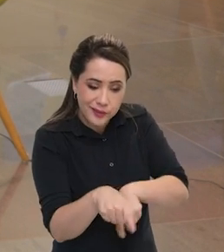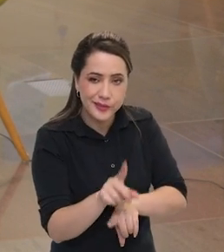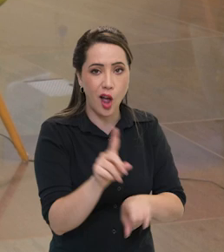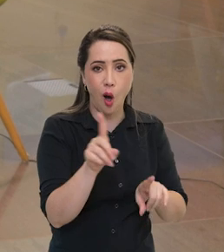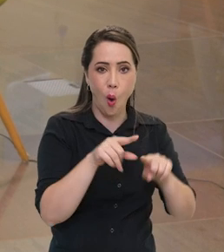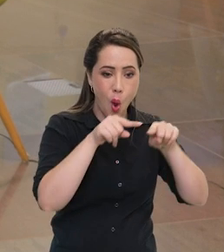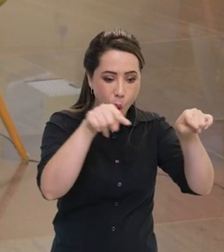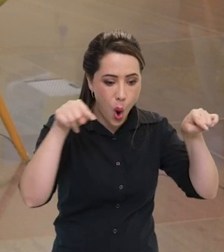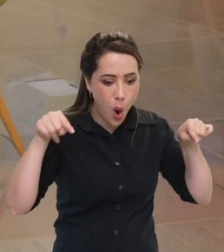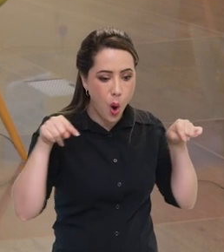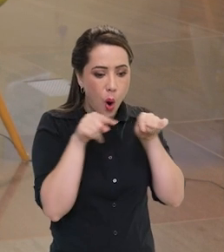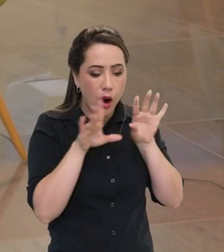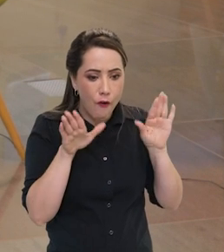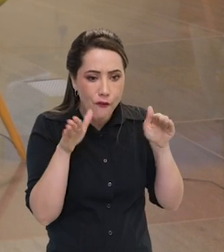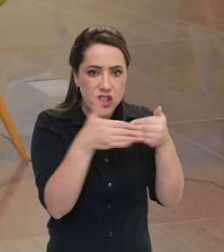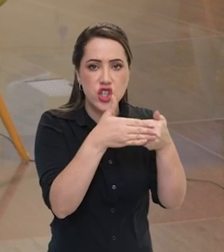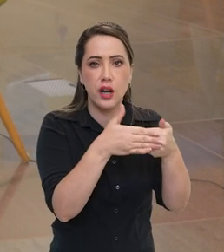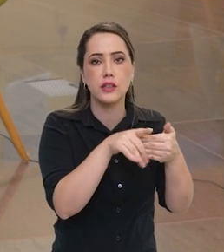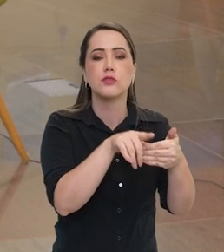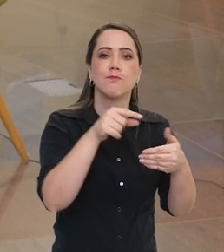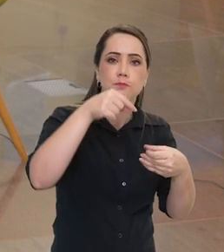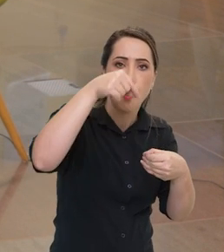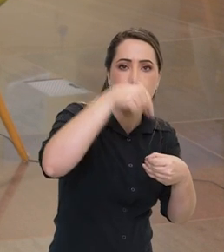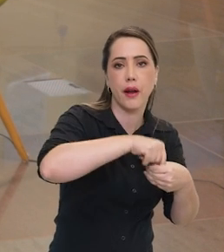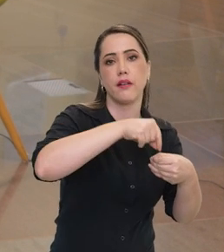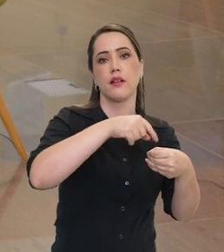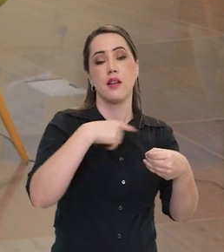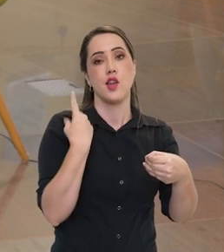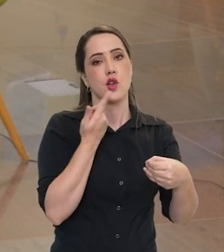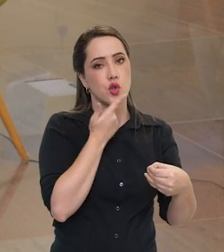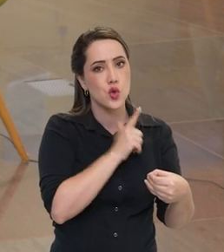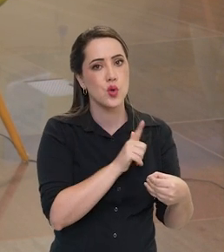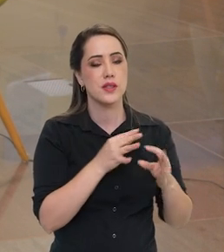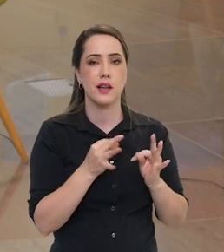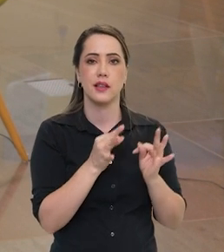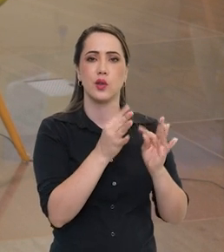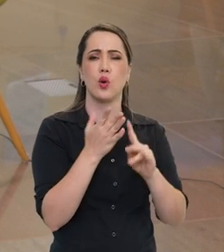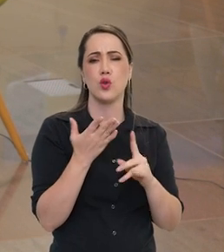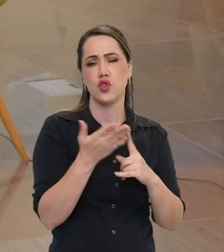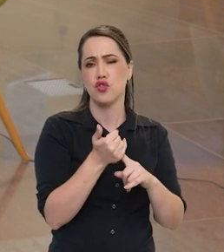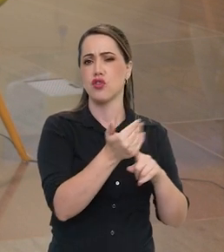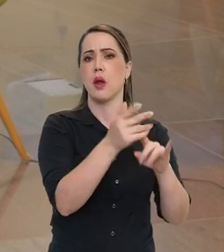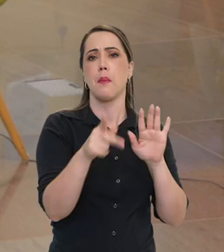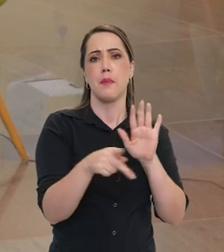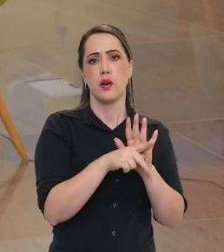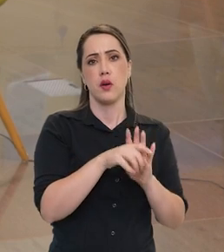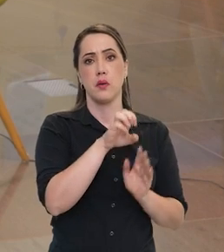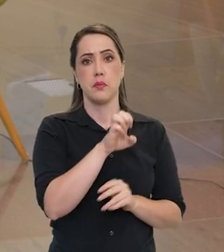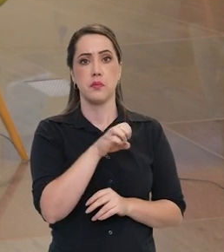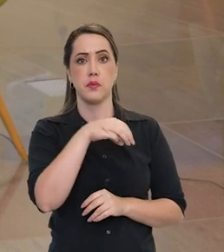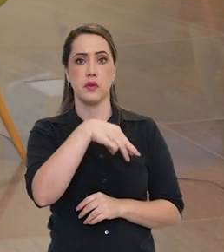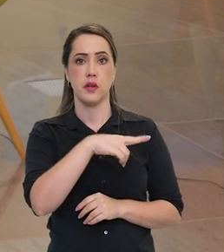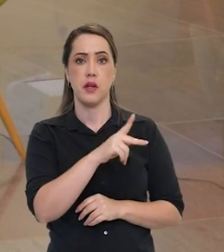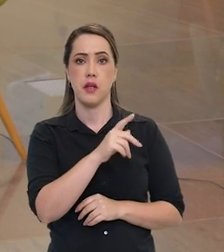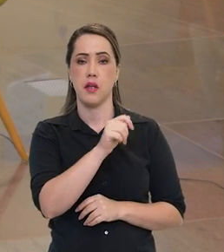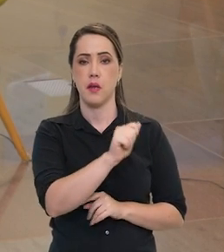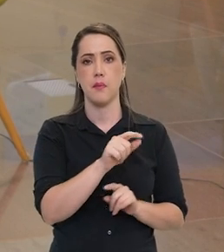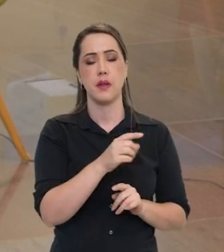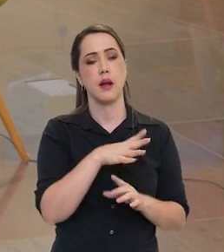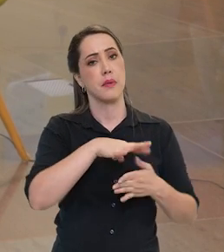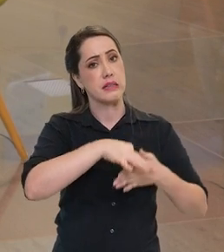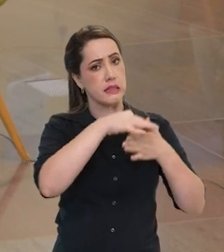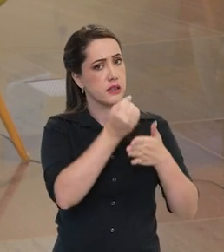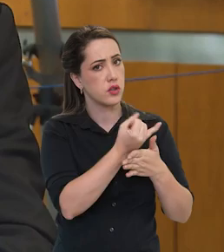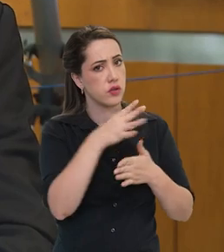grandes containers selados, mas nós temos uma expertise, uma tecnologia, a Embrapa é líder mundial em várias